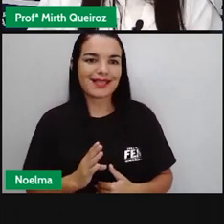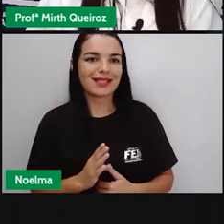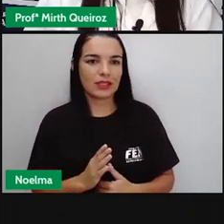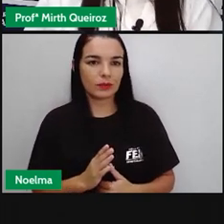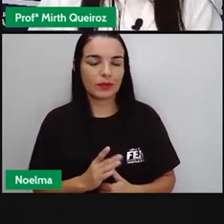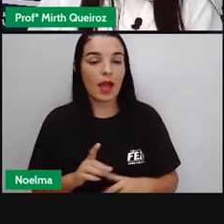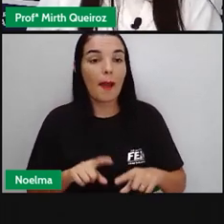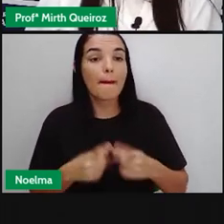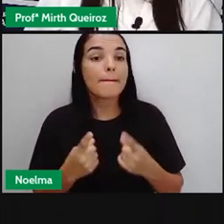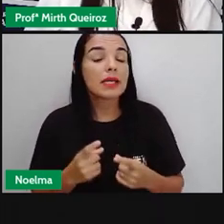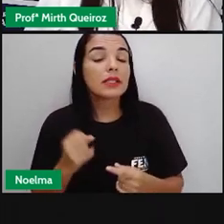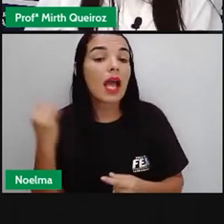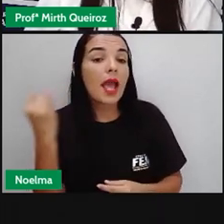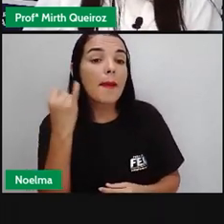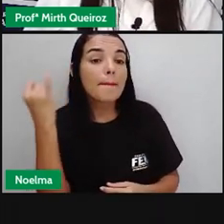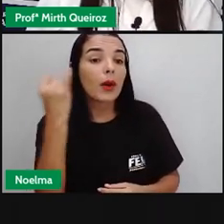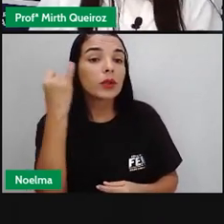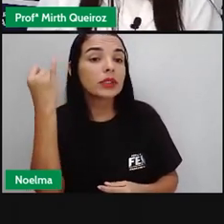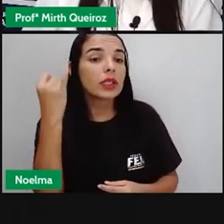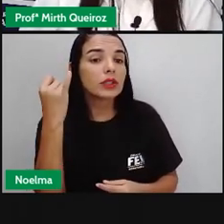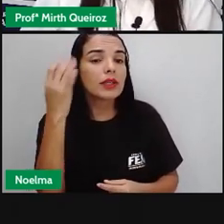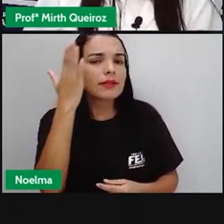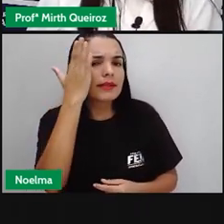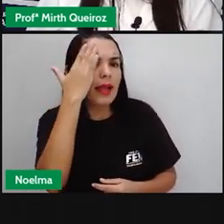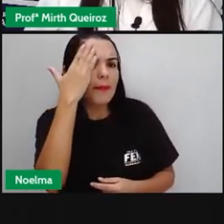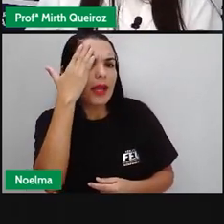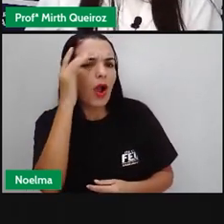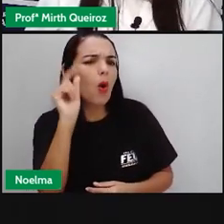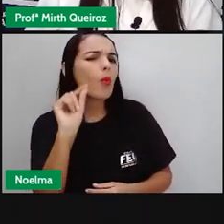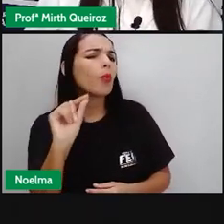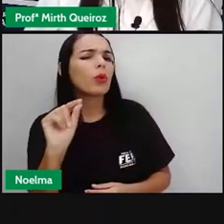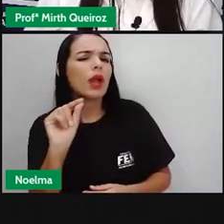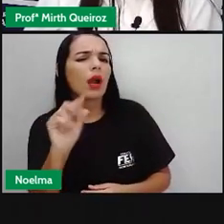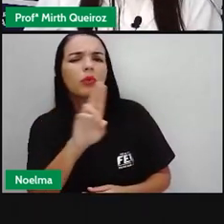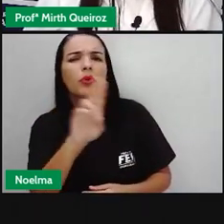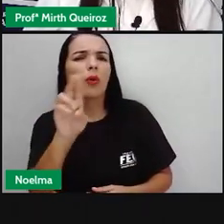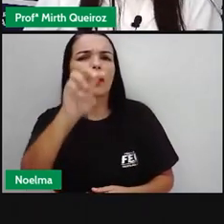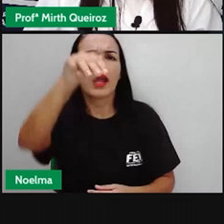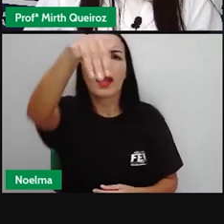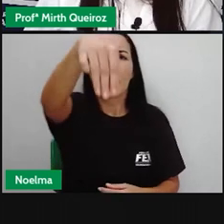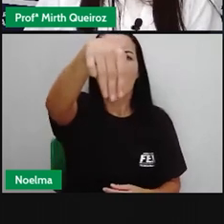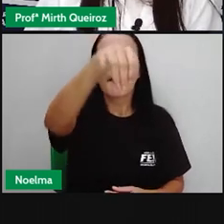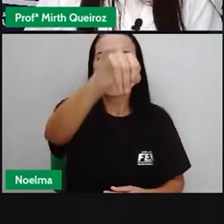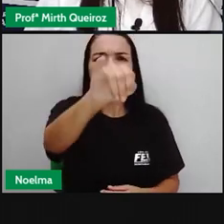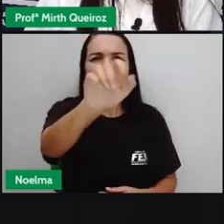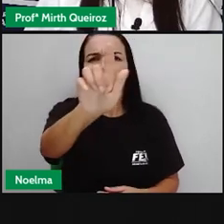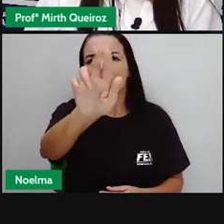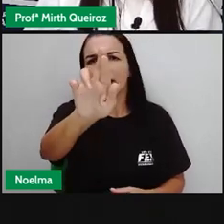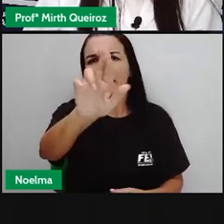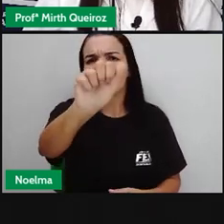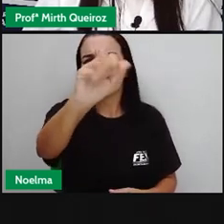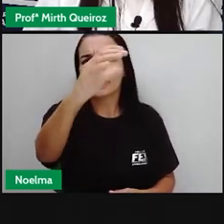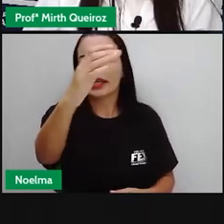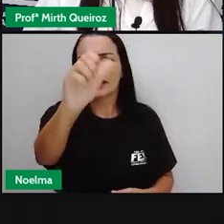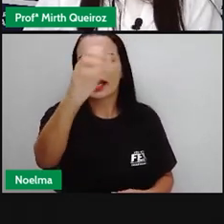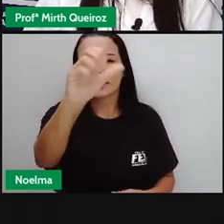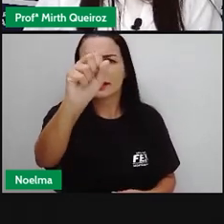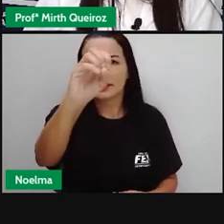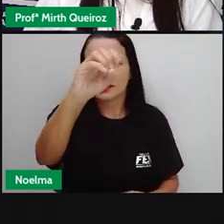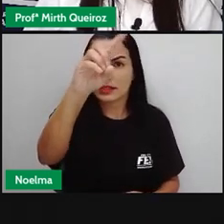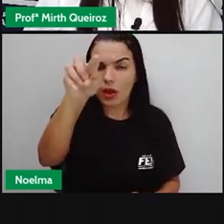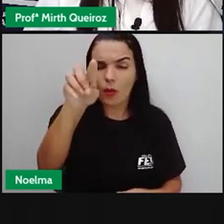importante a gente entender que migração, é migração e